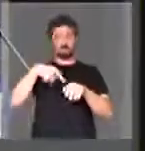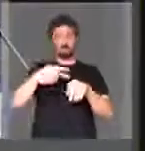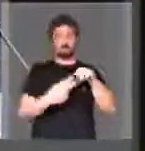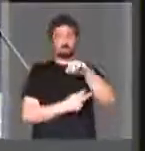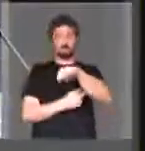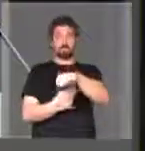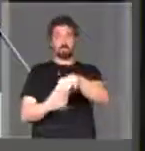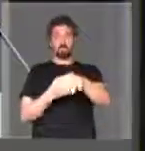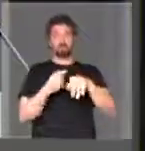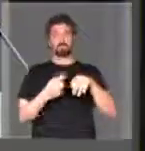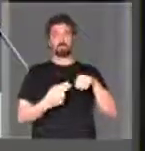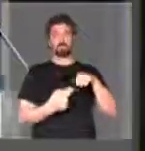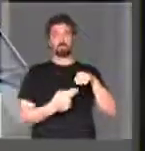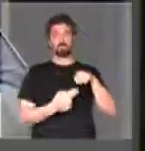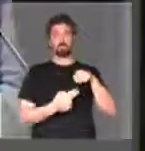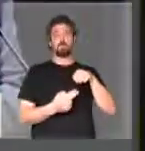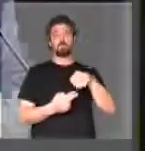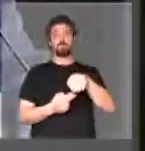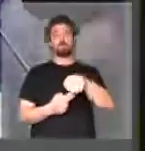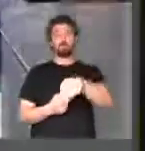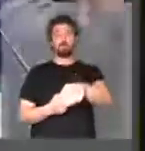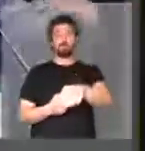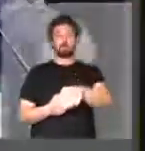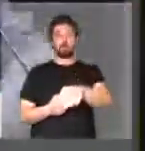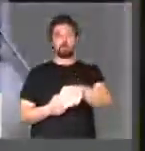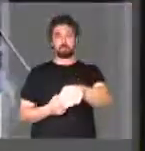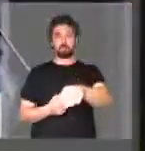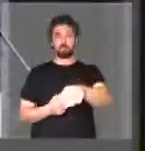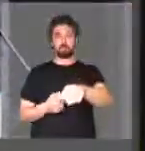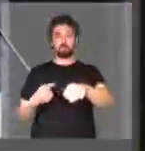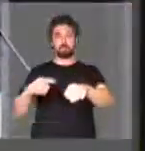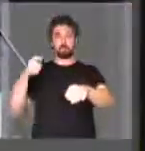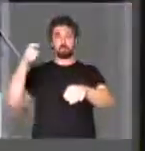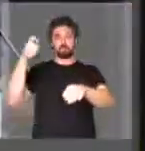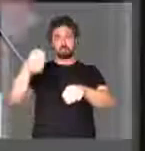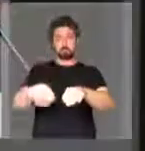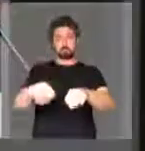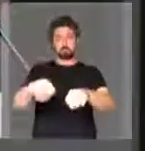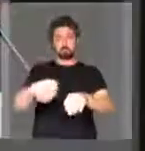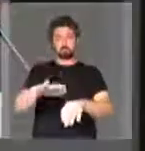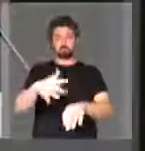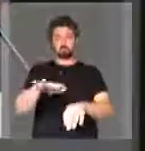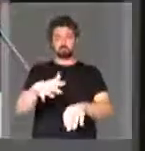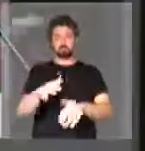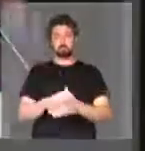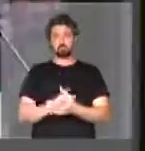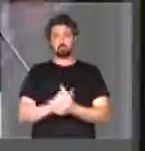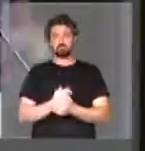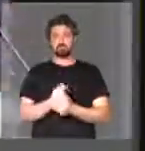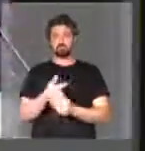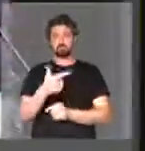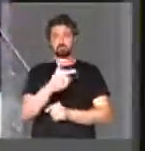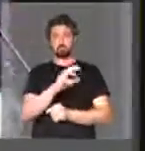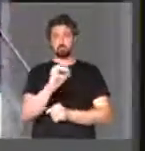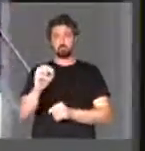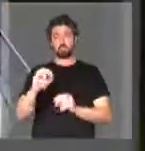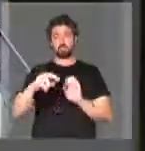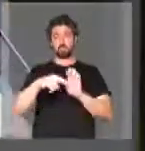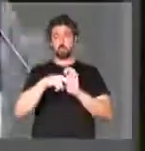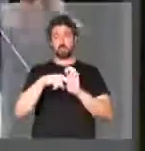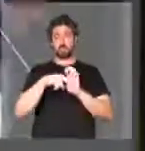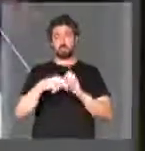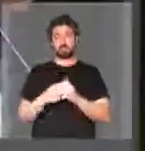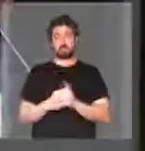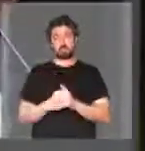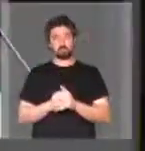atravessar a ponte binacional, que está pronta há cinco anos, vai ter que pagar em torno de mais de 200 euros.